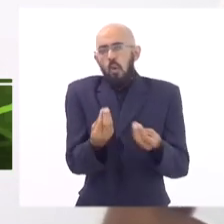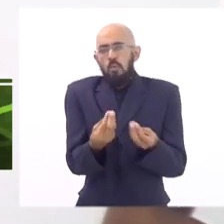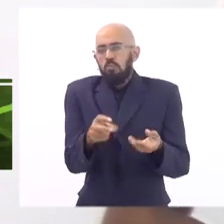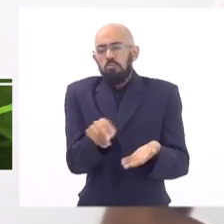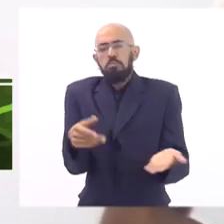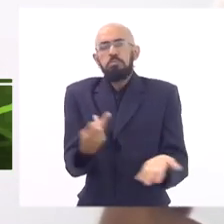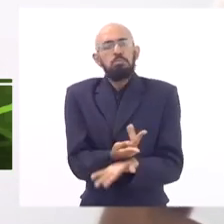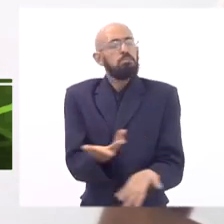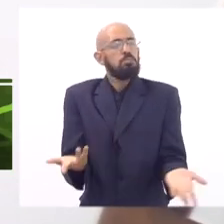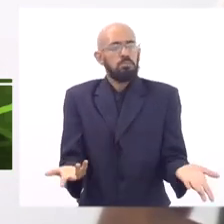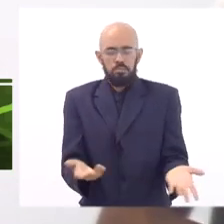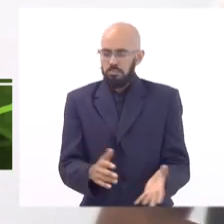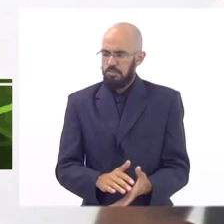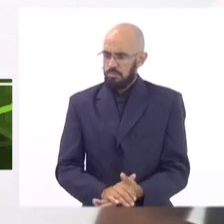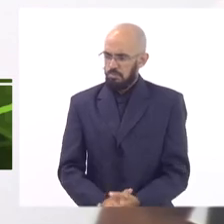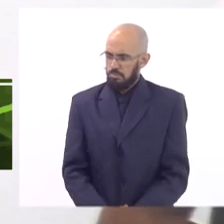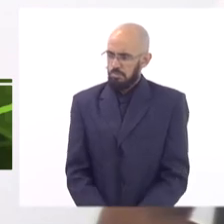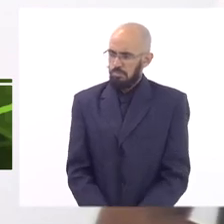ficaria